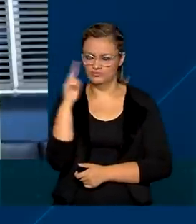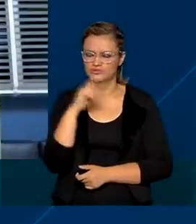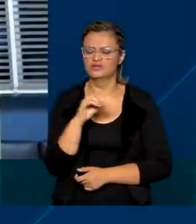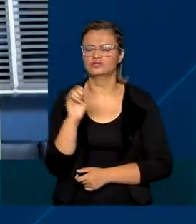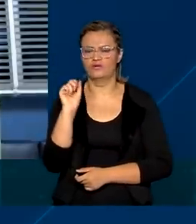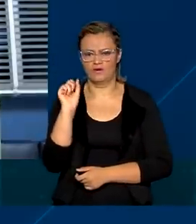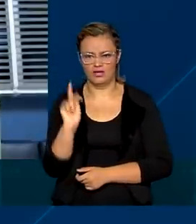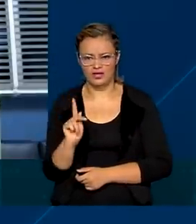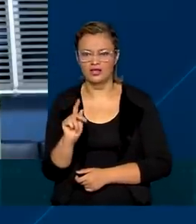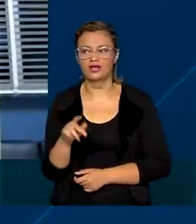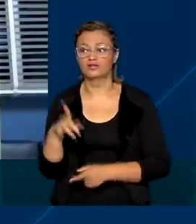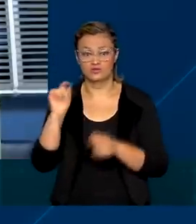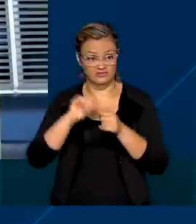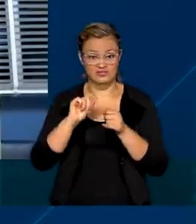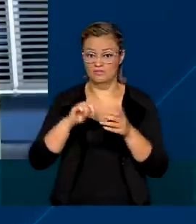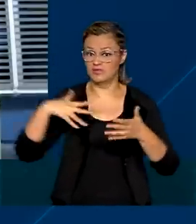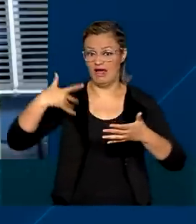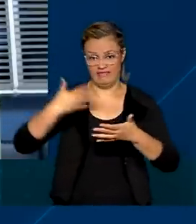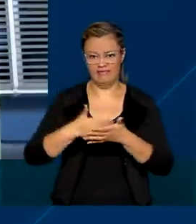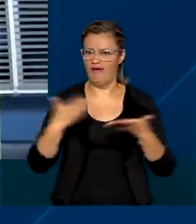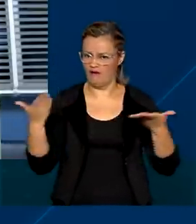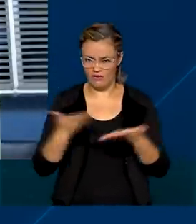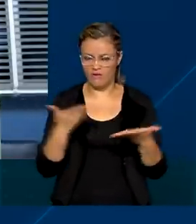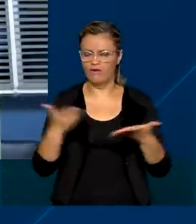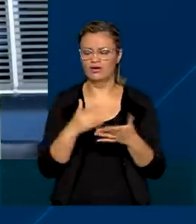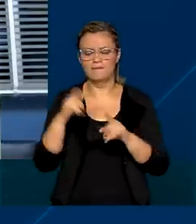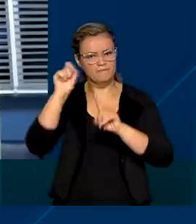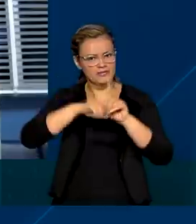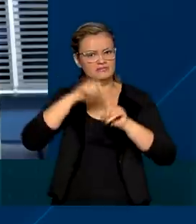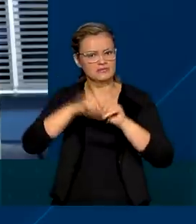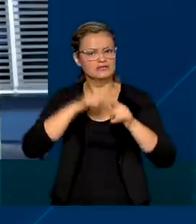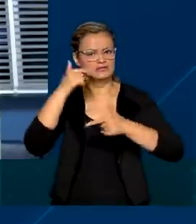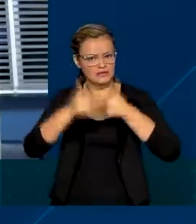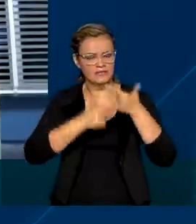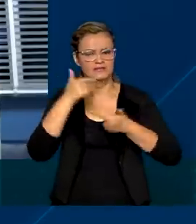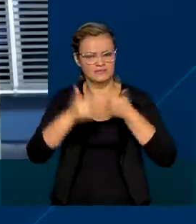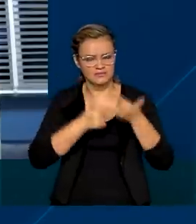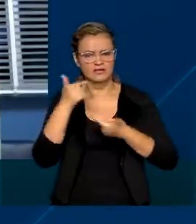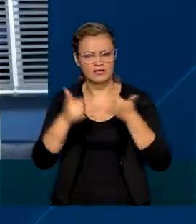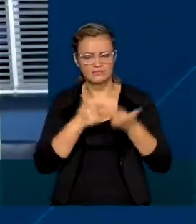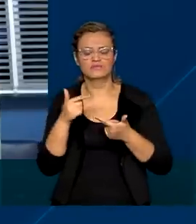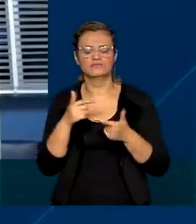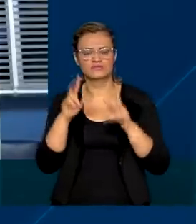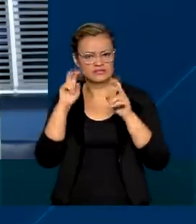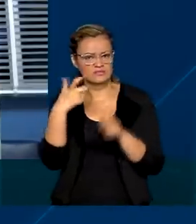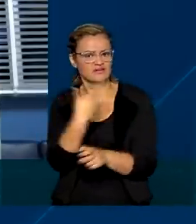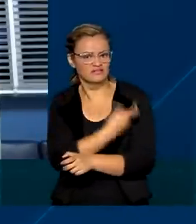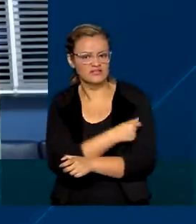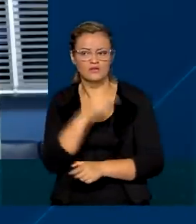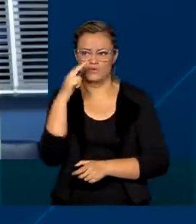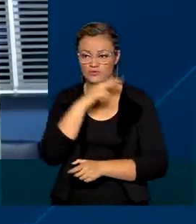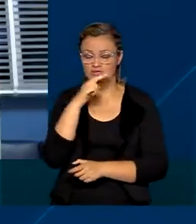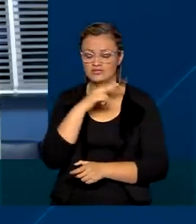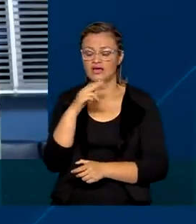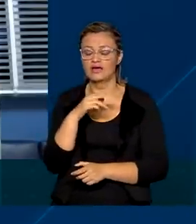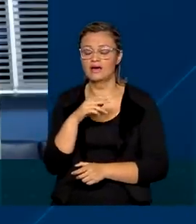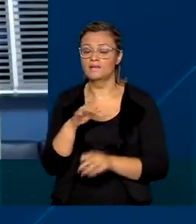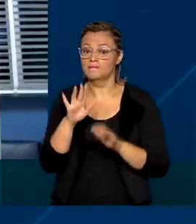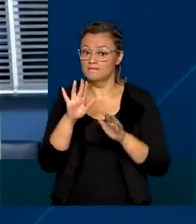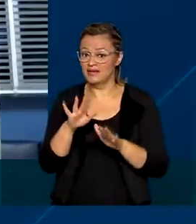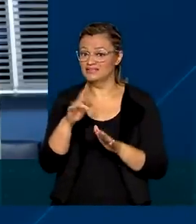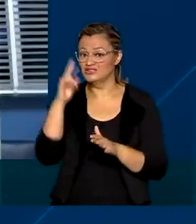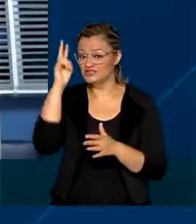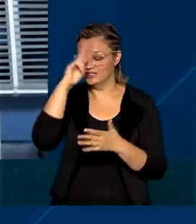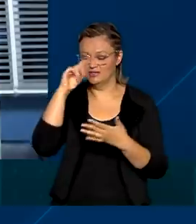É o que fizemos todos esses meses e só na questão vacinal. Vamos nos recordar das